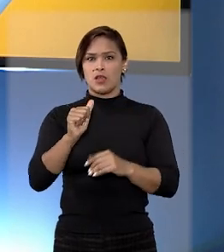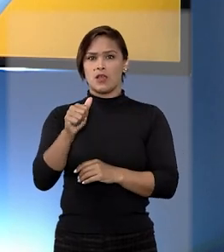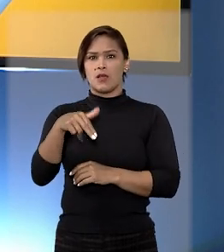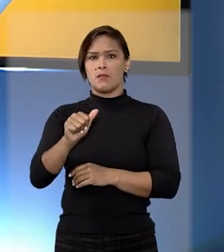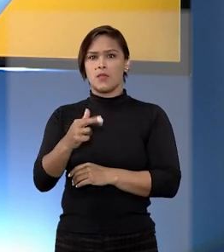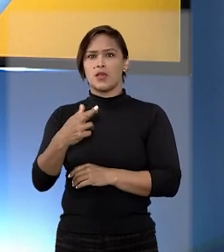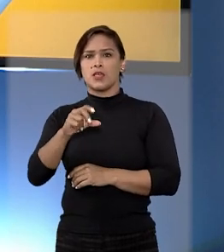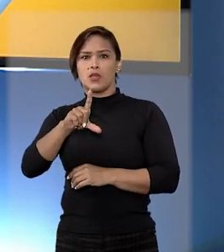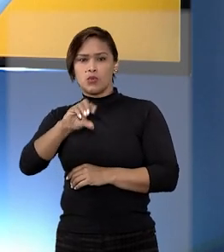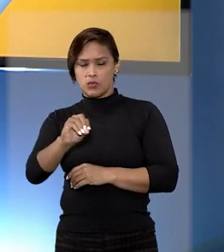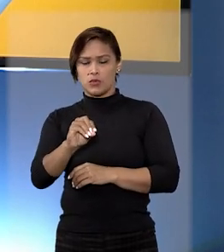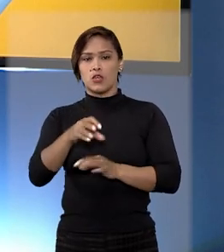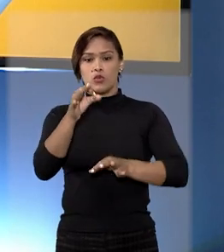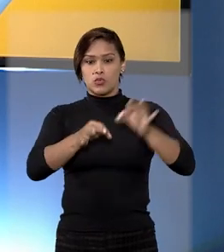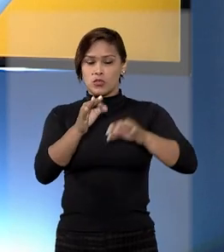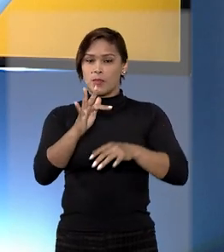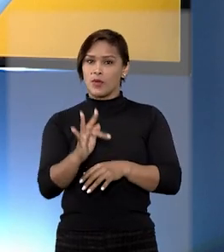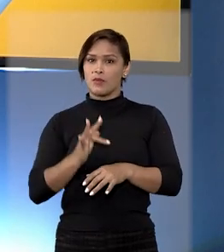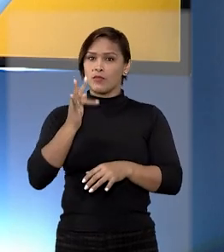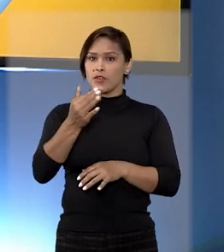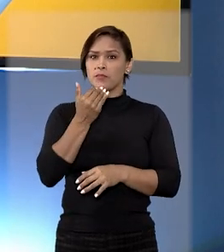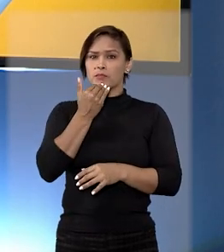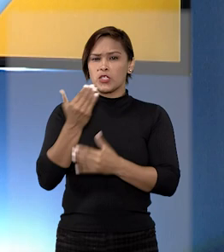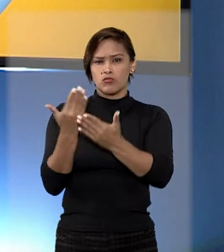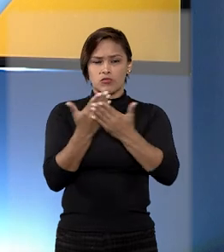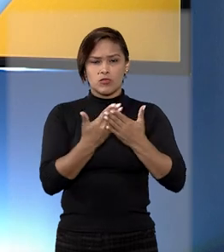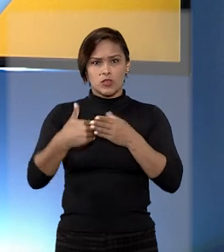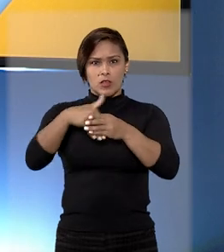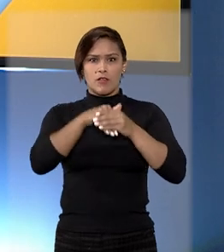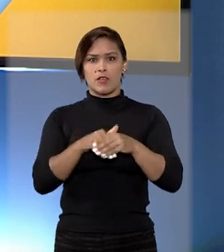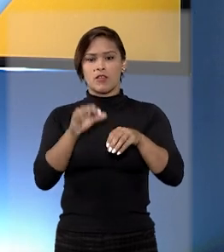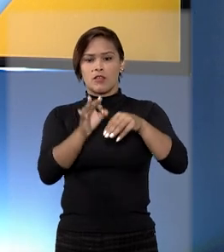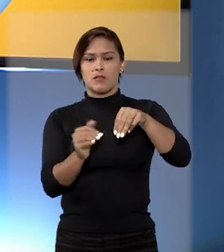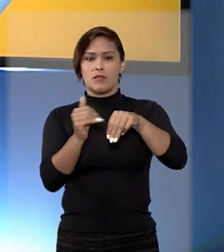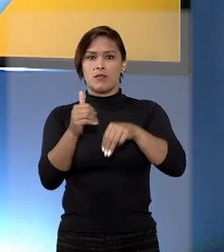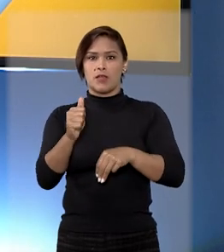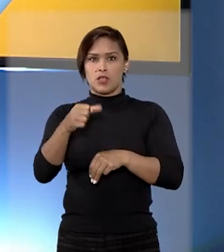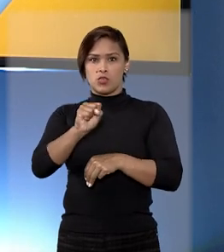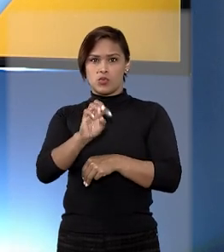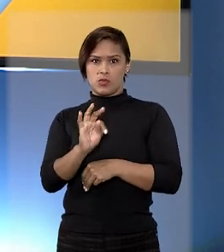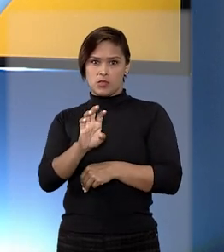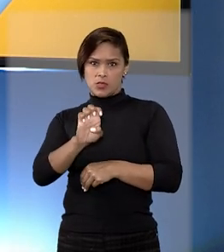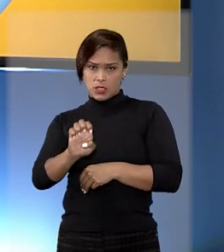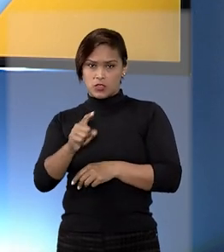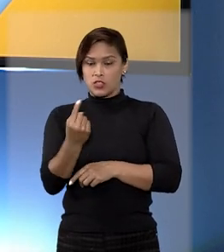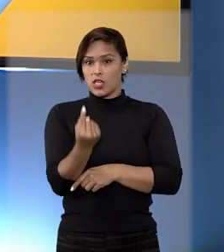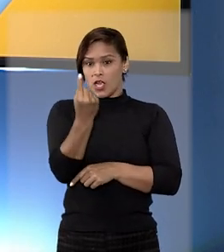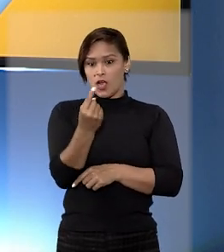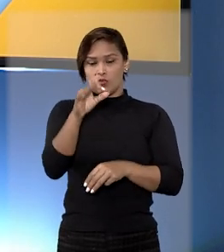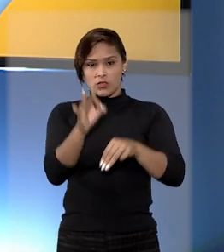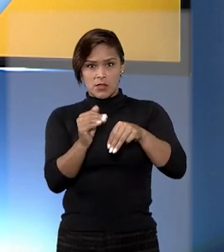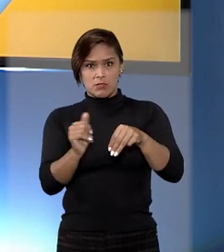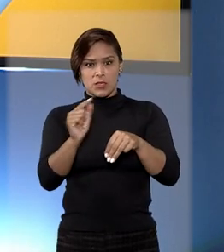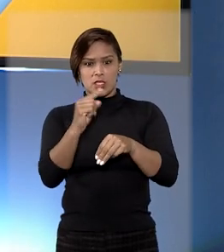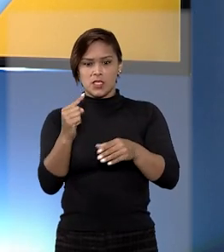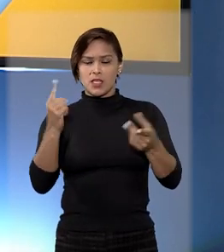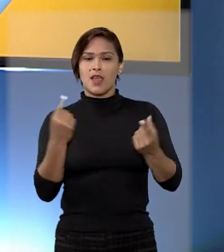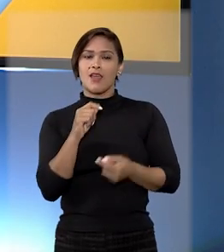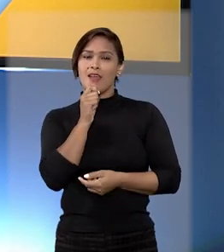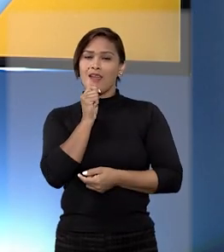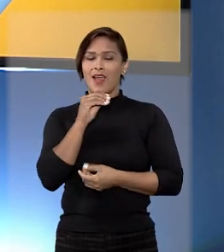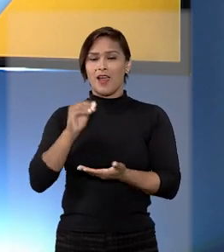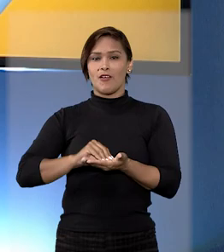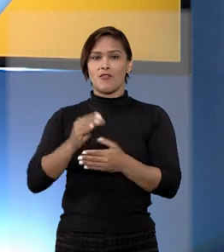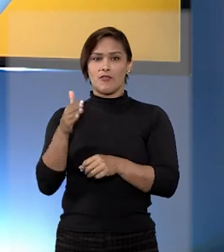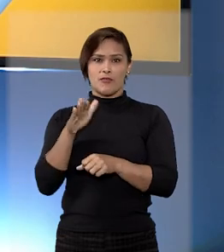Amarildo. O julgamento foi adiado por pedido de vista da ministra Assuzete Magalhães, a única do colegiado